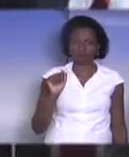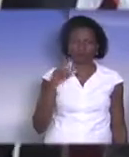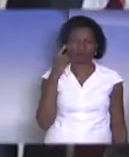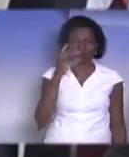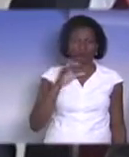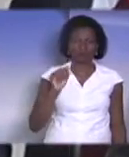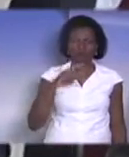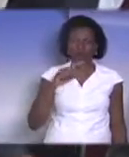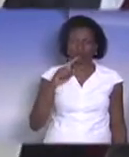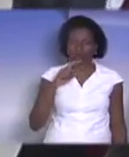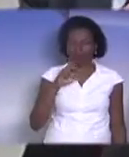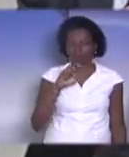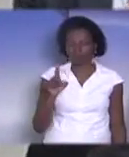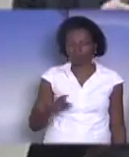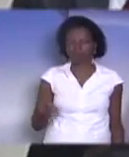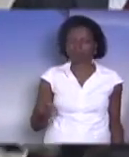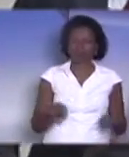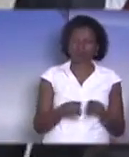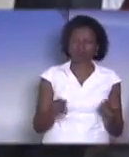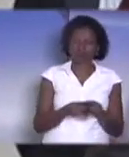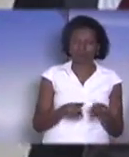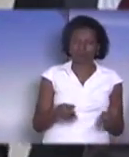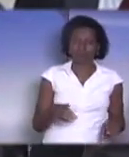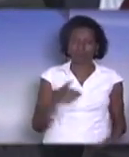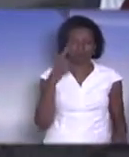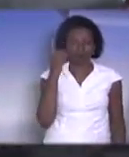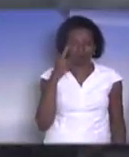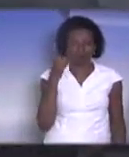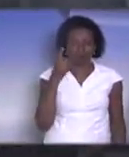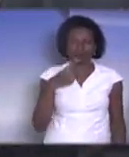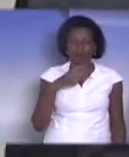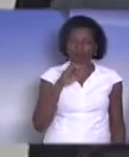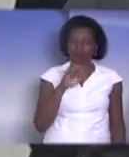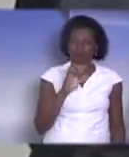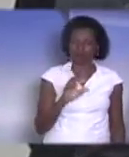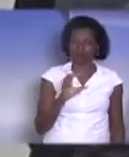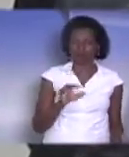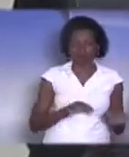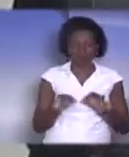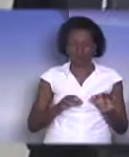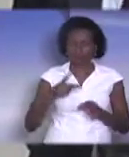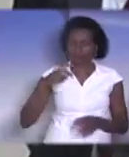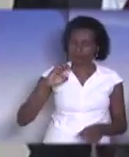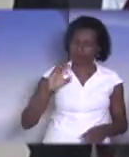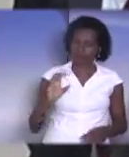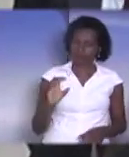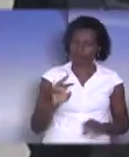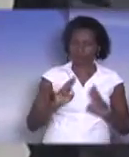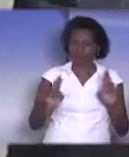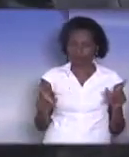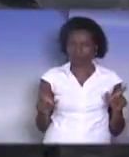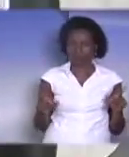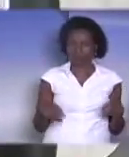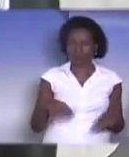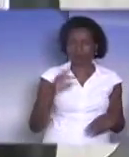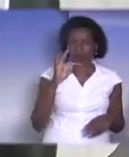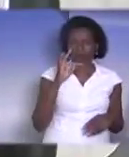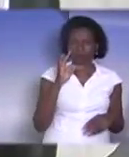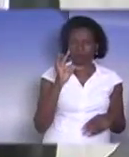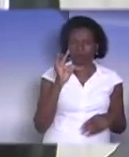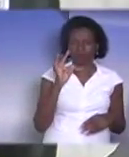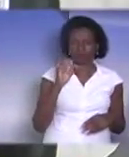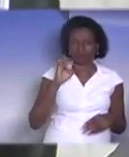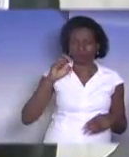E queria propor aqui também que os deputados, a gente providenciasse uma PEC a respeito disso, dessa diferenciação do primeiro e segundo tenente. Muito obrigado.